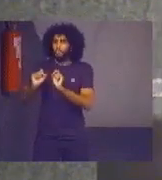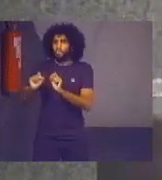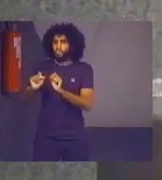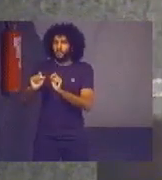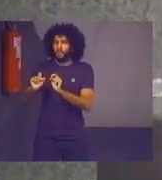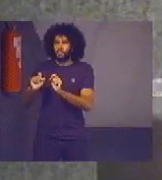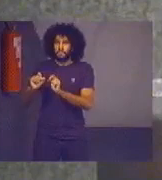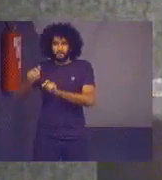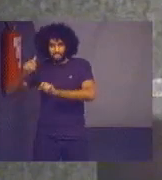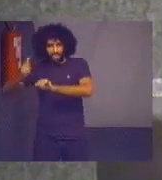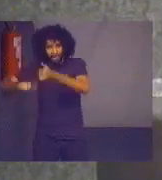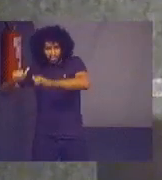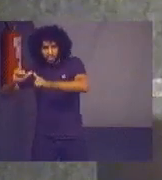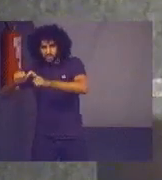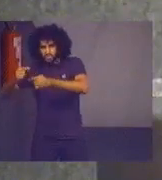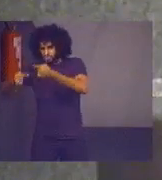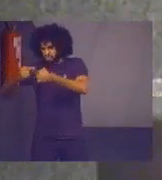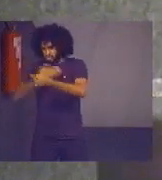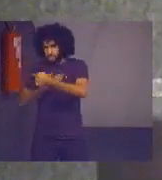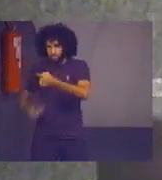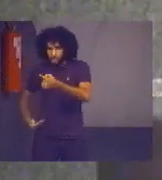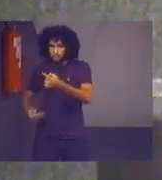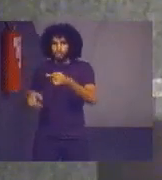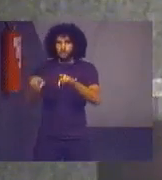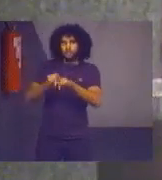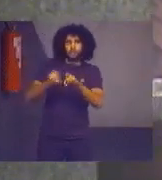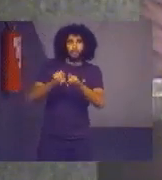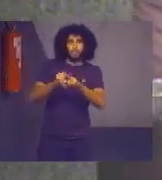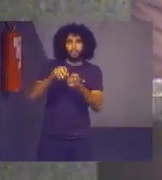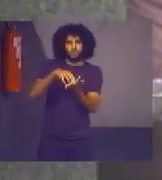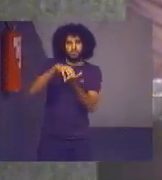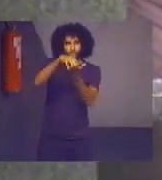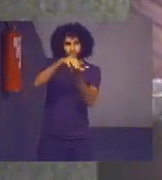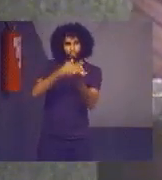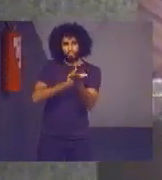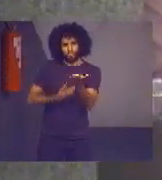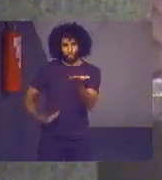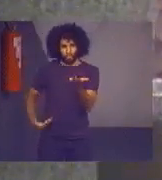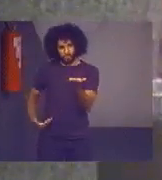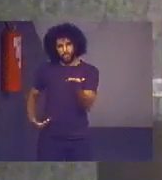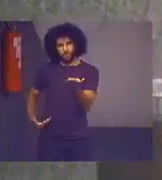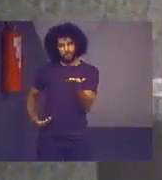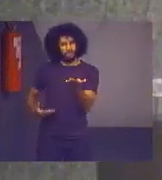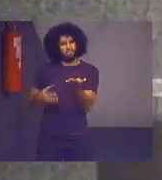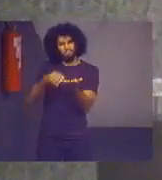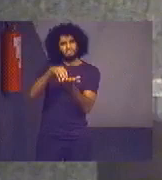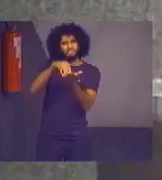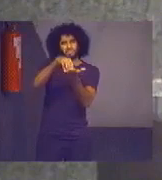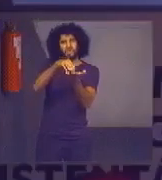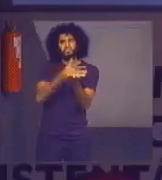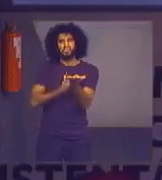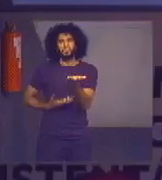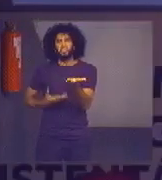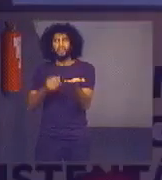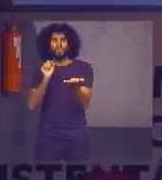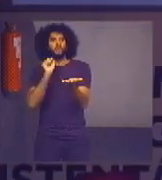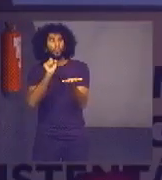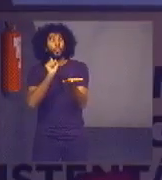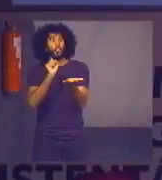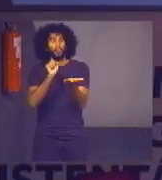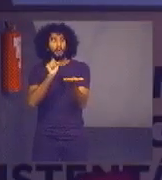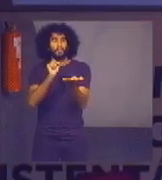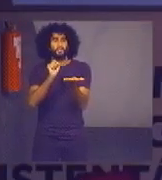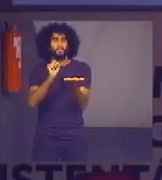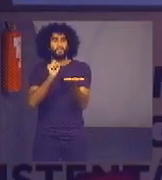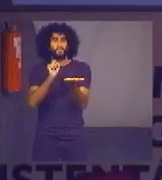avaliação de políticas públicas, quanto para o centro de governo. O significa centro de governo? O Tribunal de Contas da